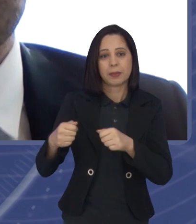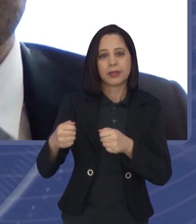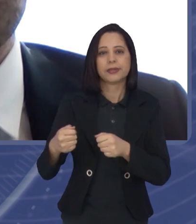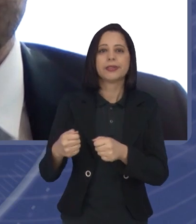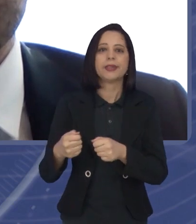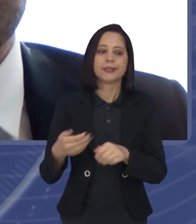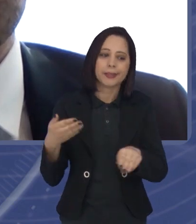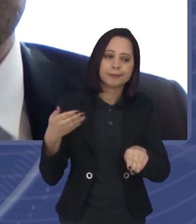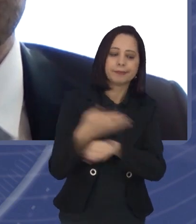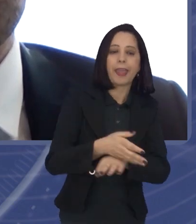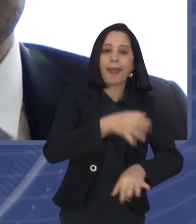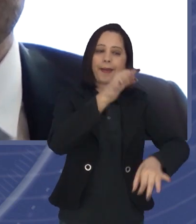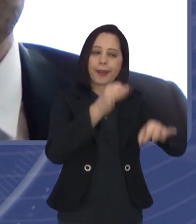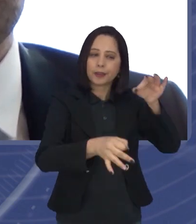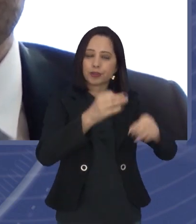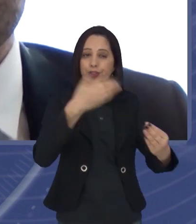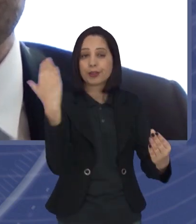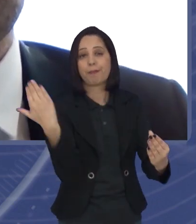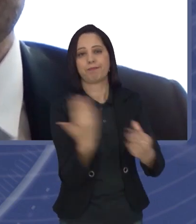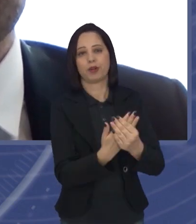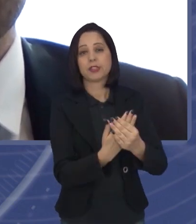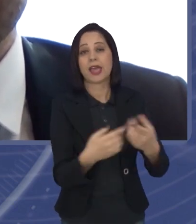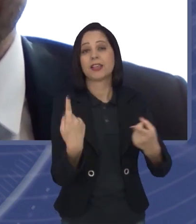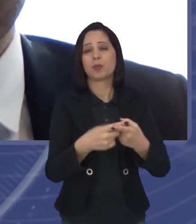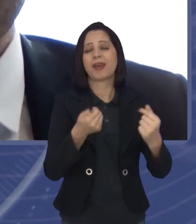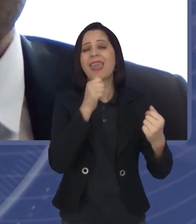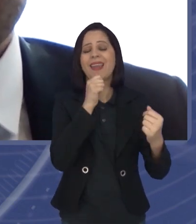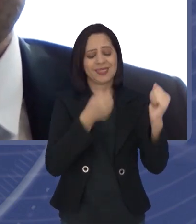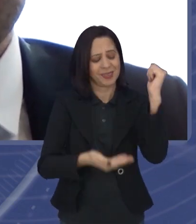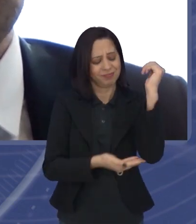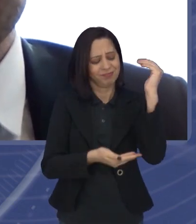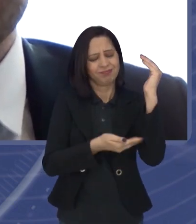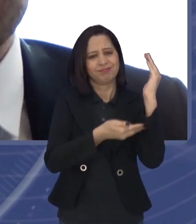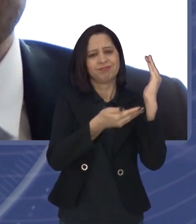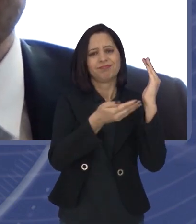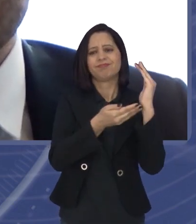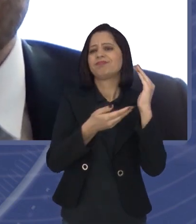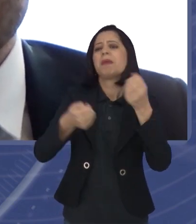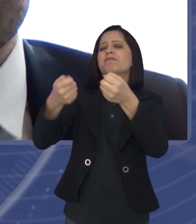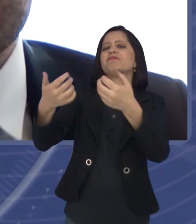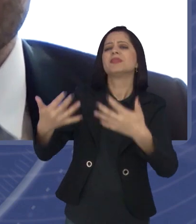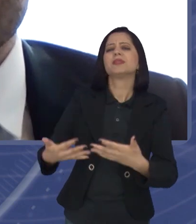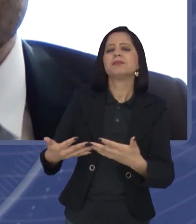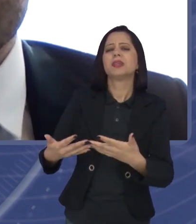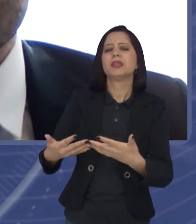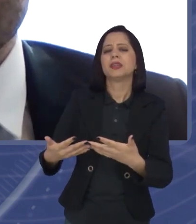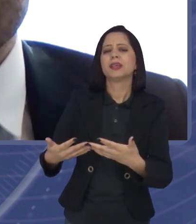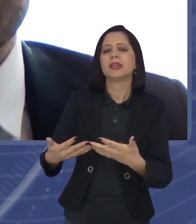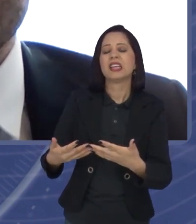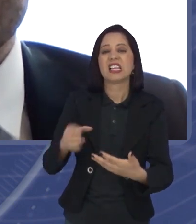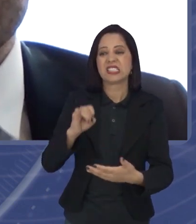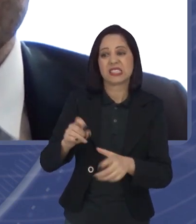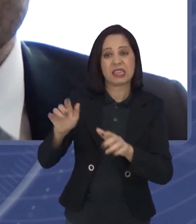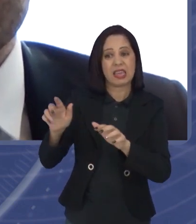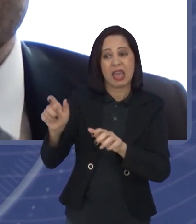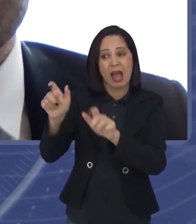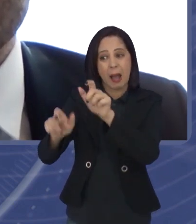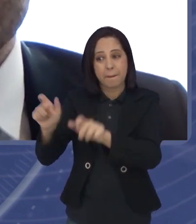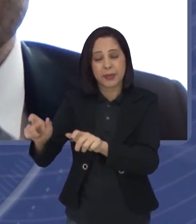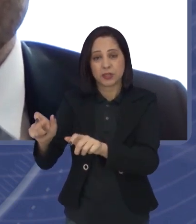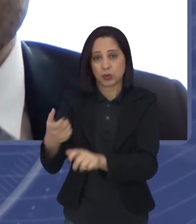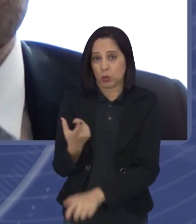na justiça. toda uma burocracia, né? Explica para a gente como que é essa situação hoje. No caso, quem tem uma condição